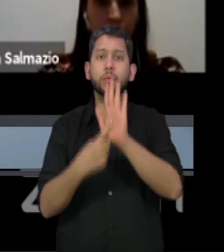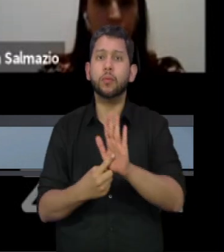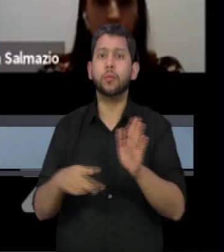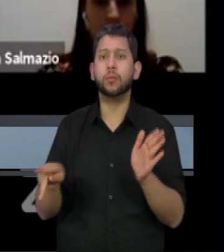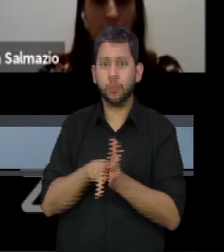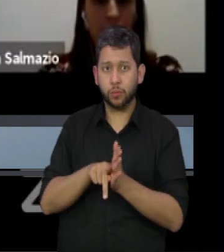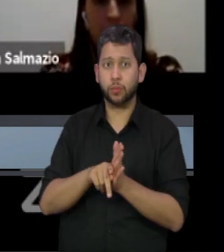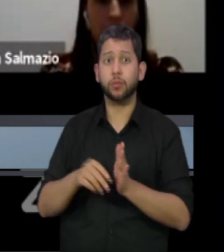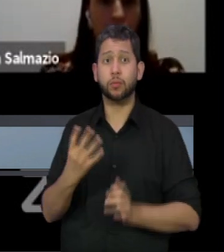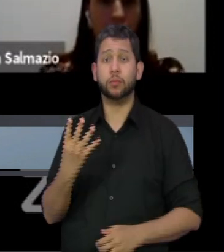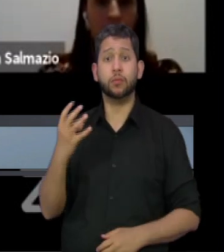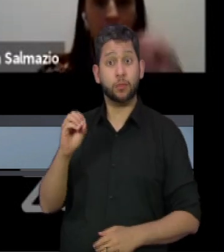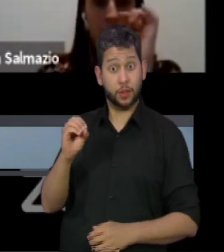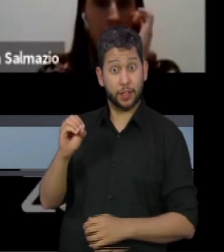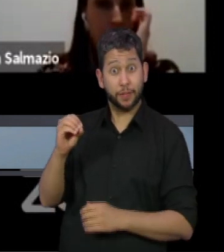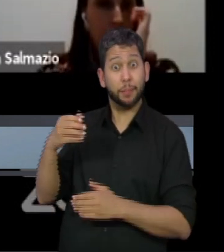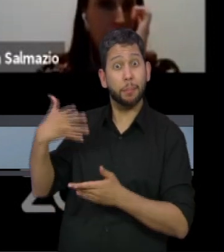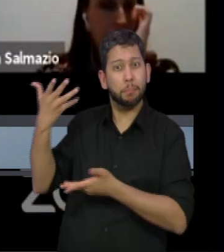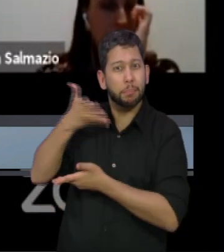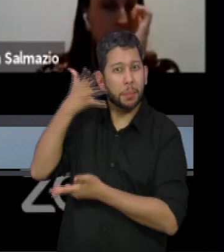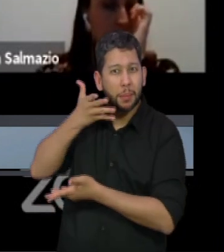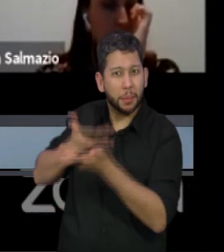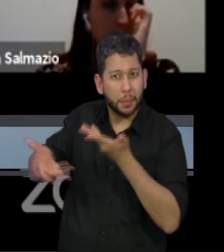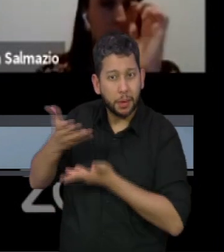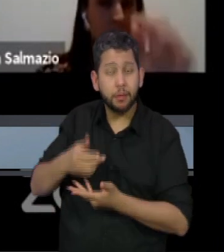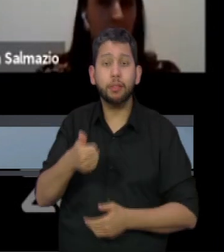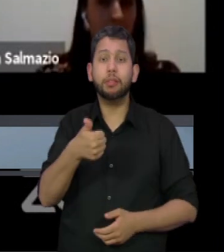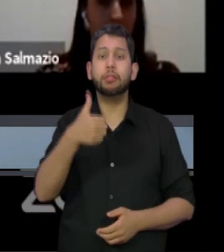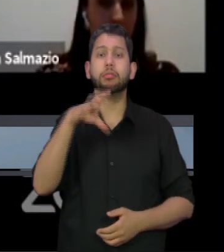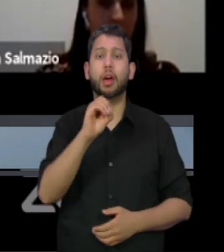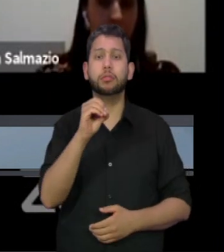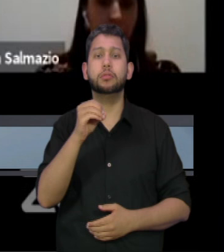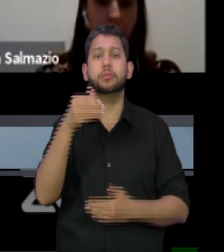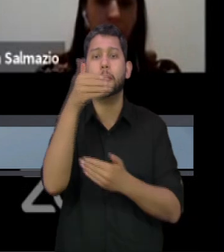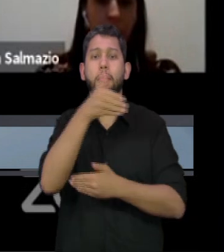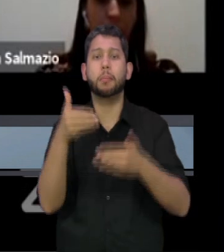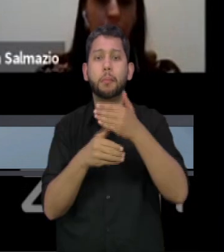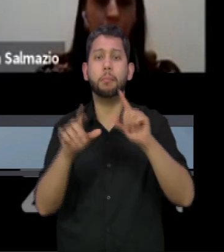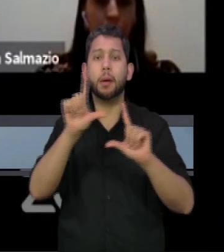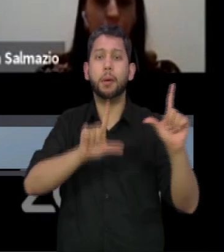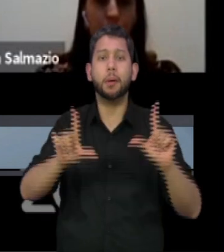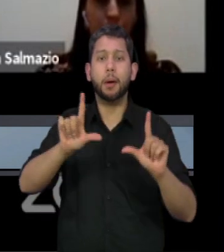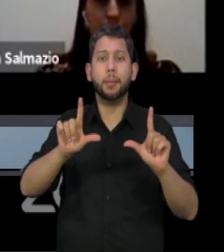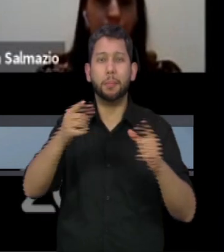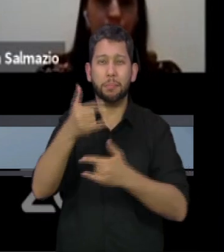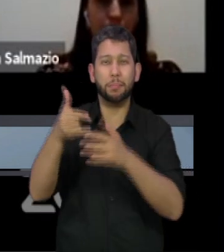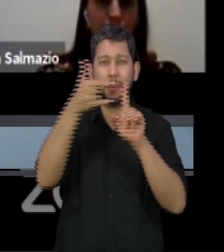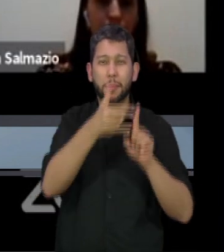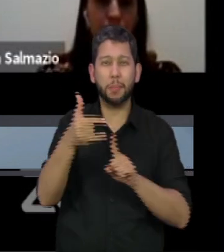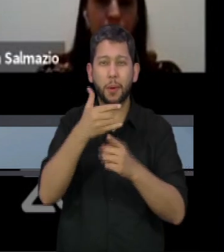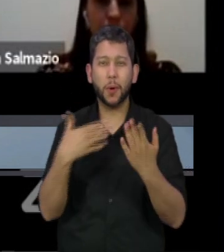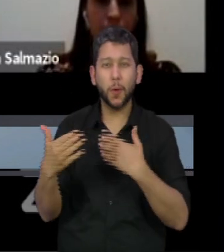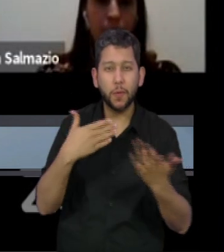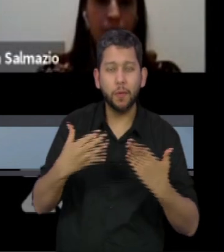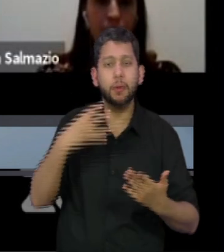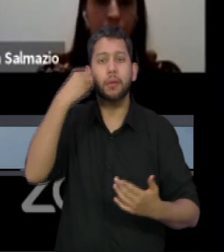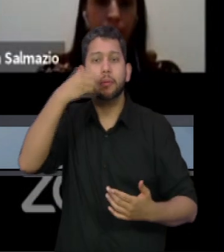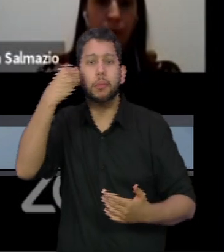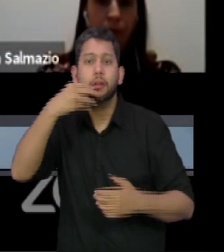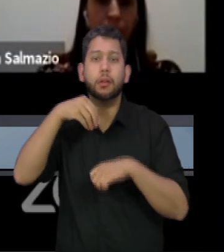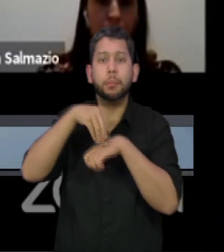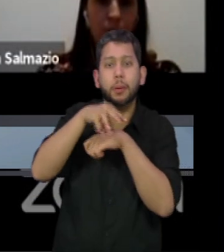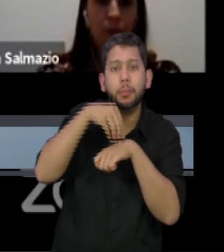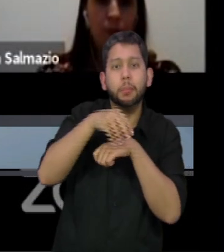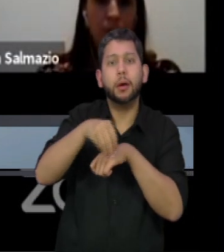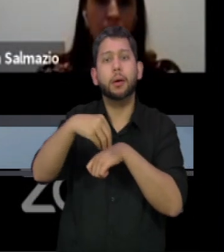Vladimir Herzog participaram da décima roda de conversa. O evento é uma oportunidade para a troca de experiências sobre